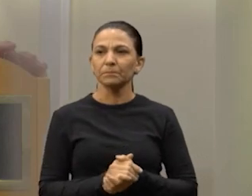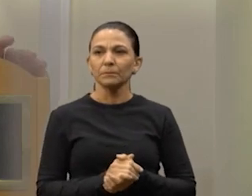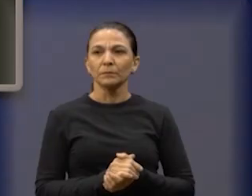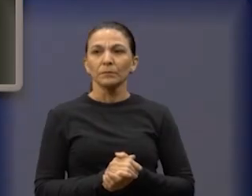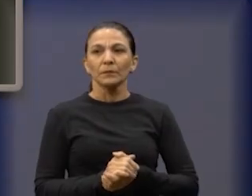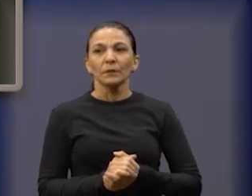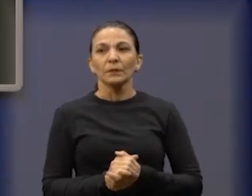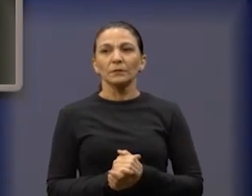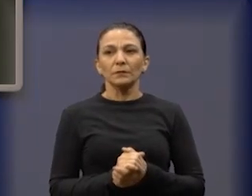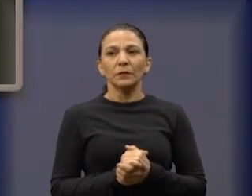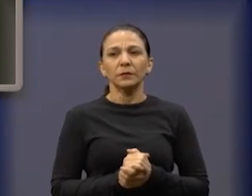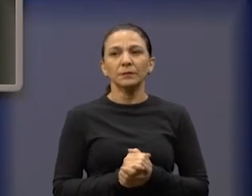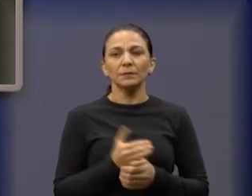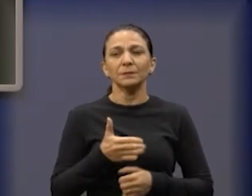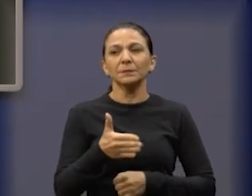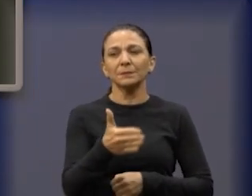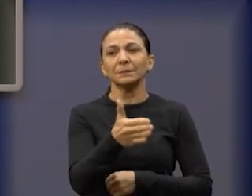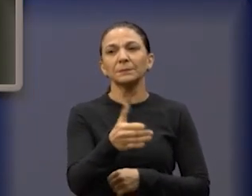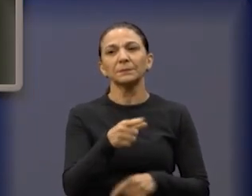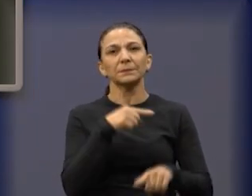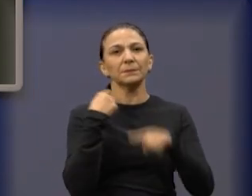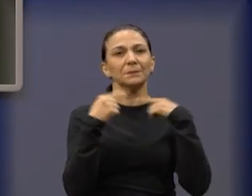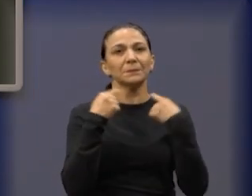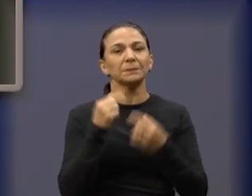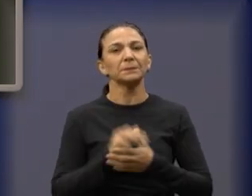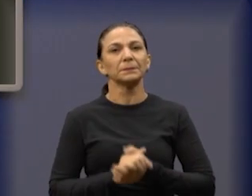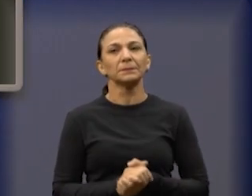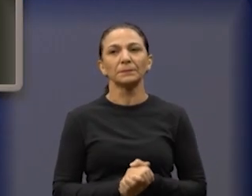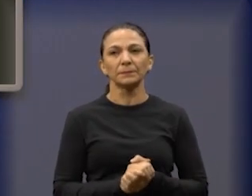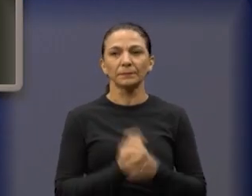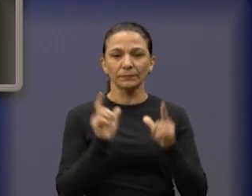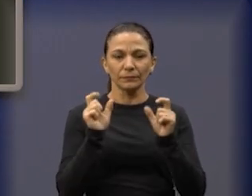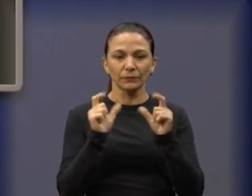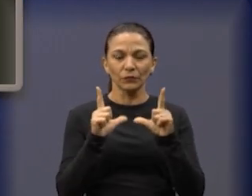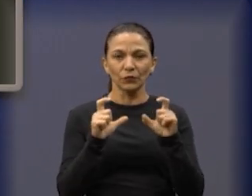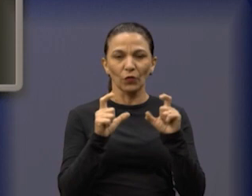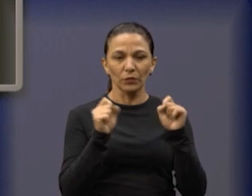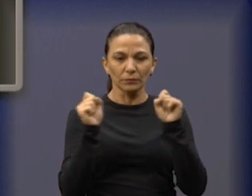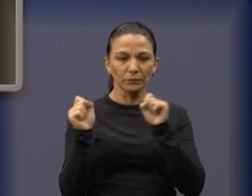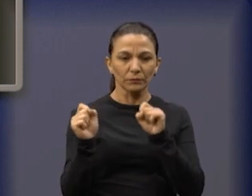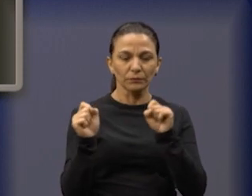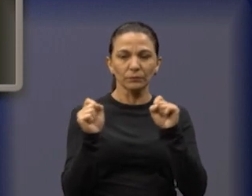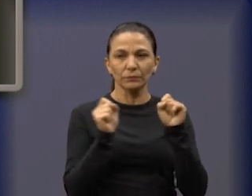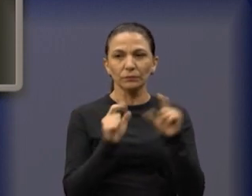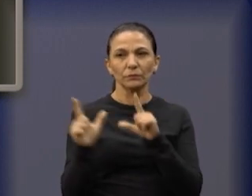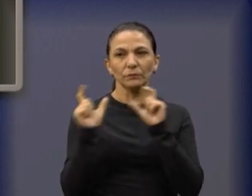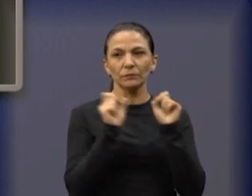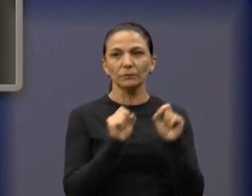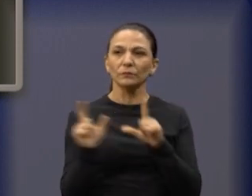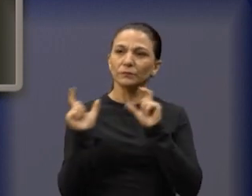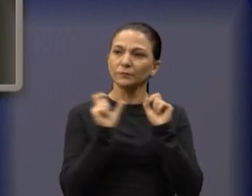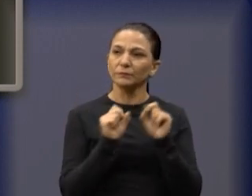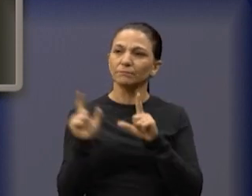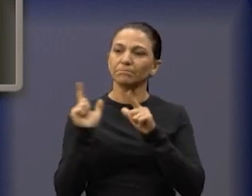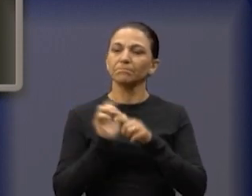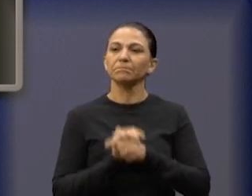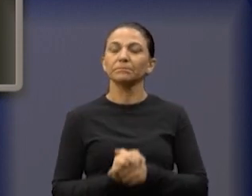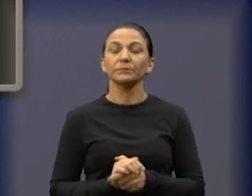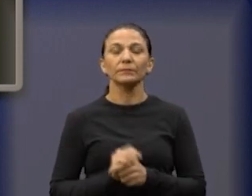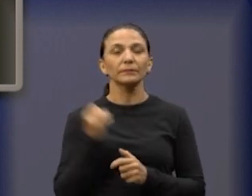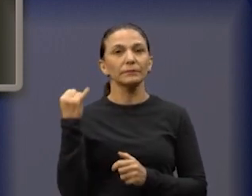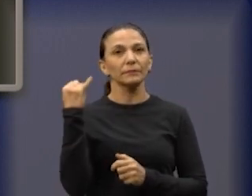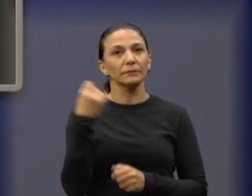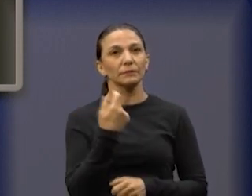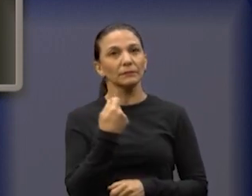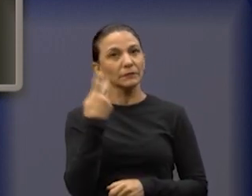Olha lá. Peixe. Pode ir passando, Mari. Pode ir passando, pode ir passando. E daí vai, né? Mas aí eu falo, a fiscalização do vereador é muito importante,